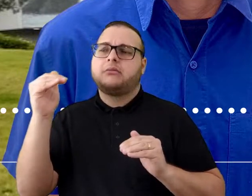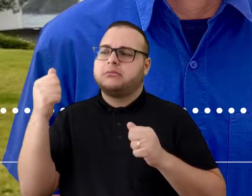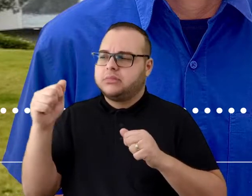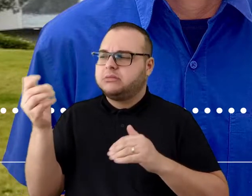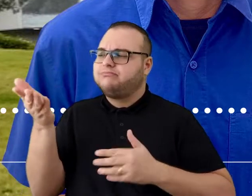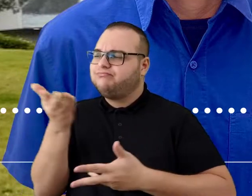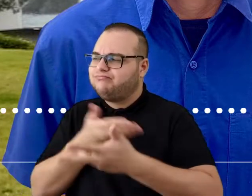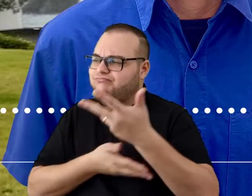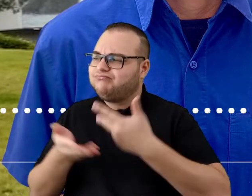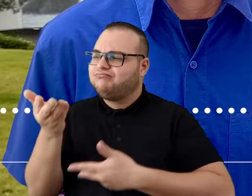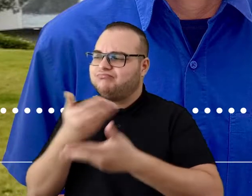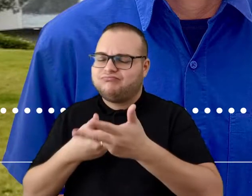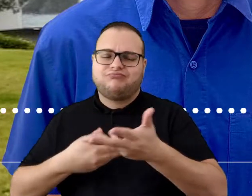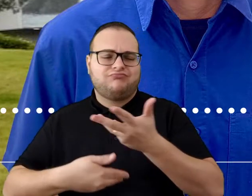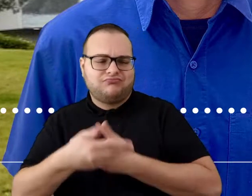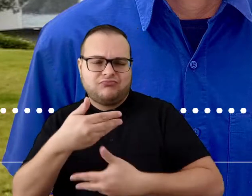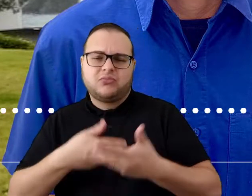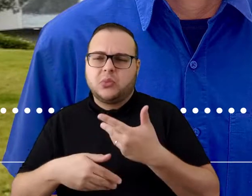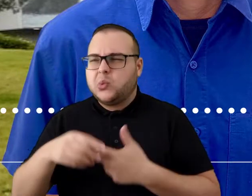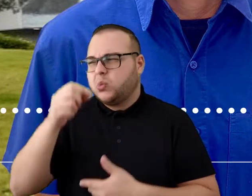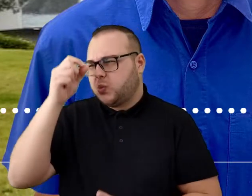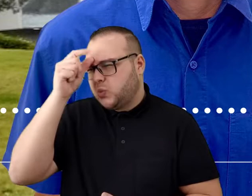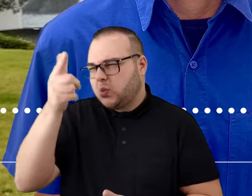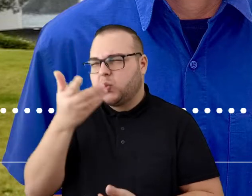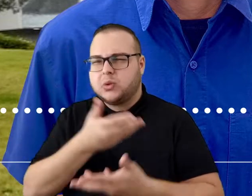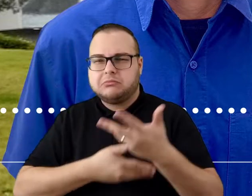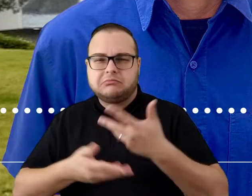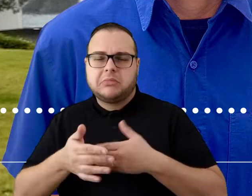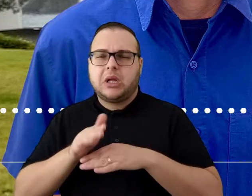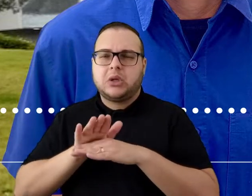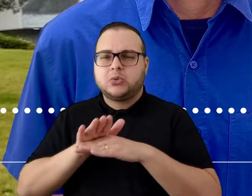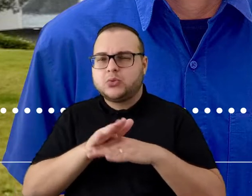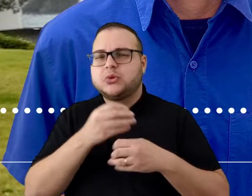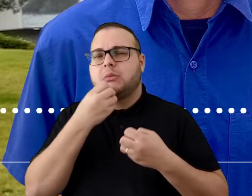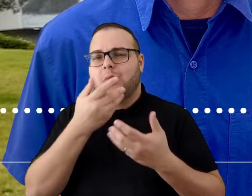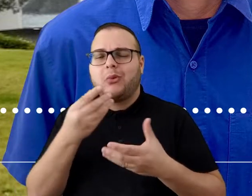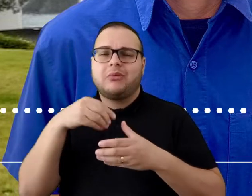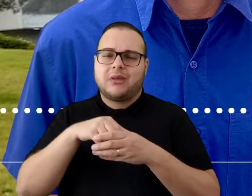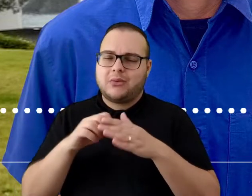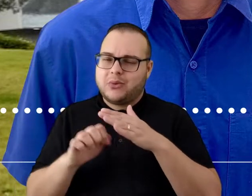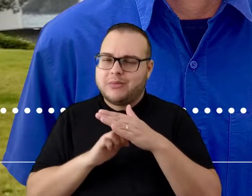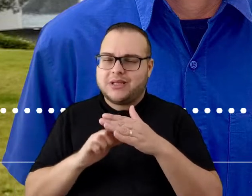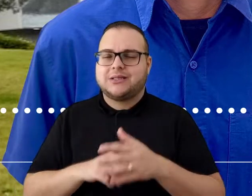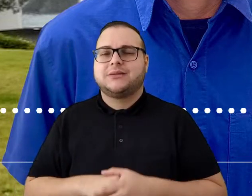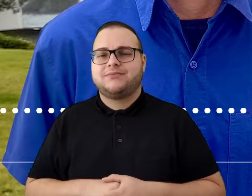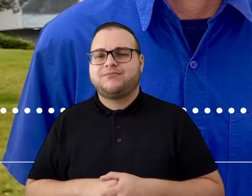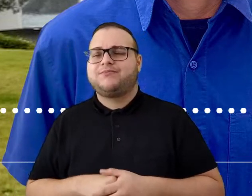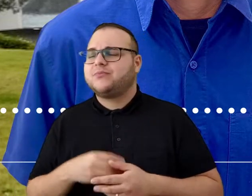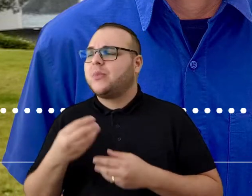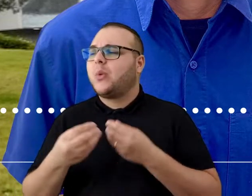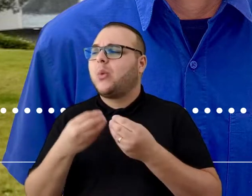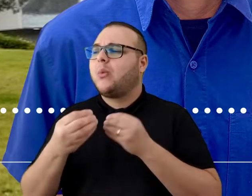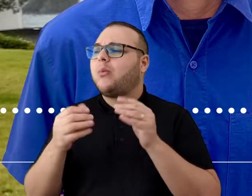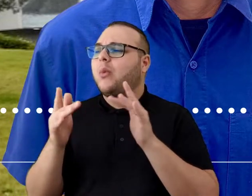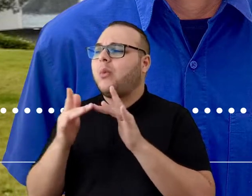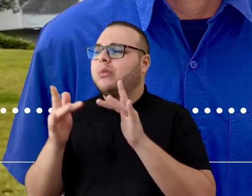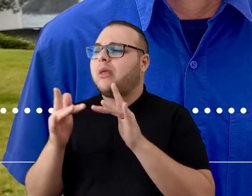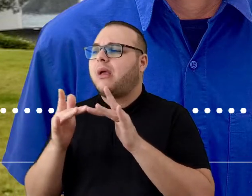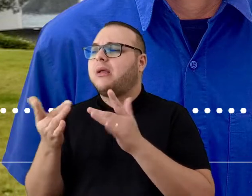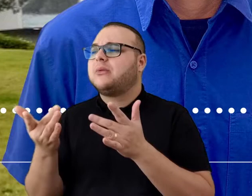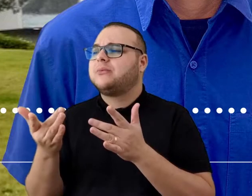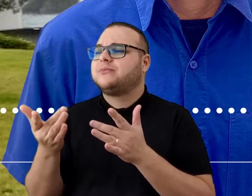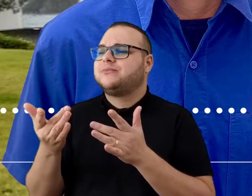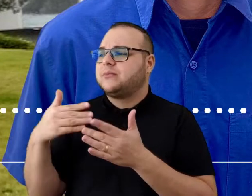possibilita um grande crescimento cultural para a empresa e agrega muito nos valores que a empresa tem hoje. Como que são essas relações entre as